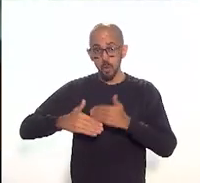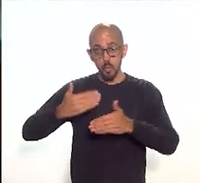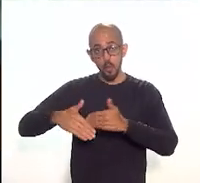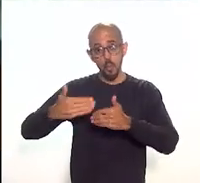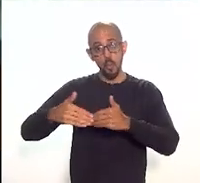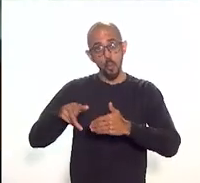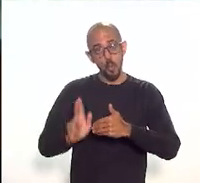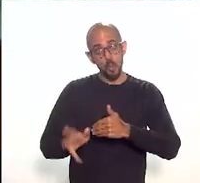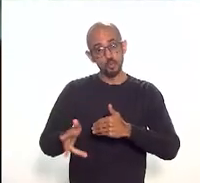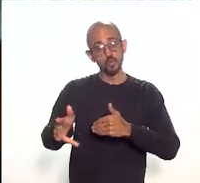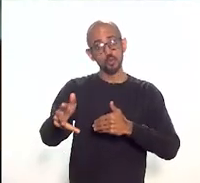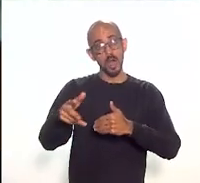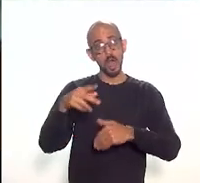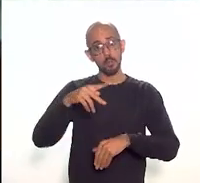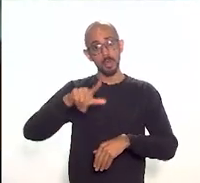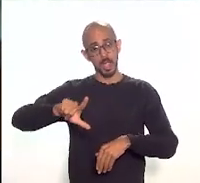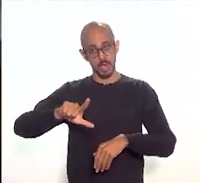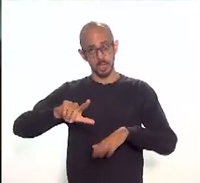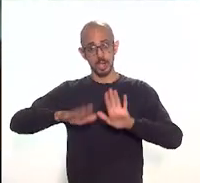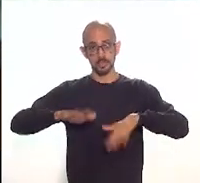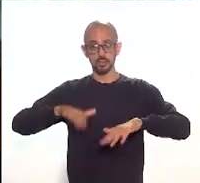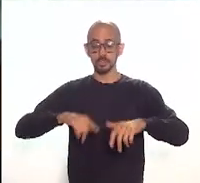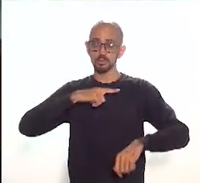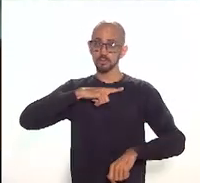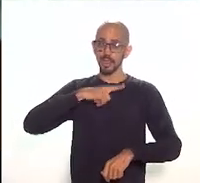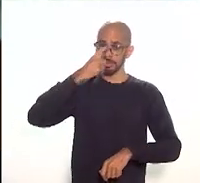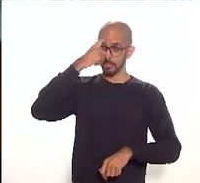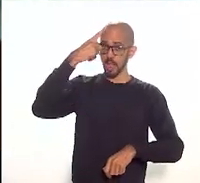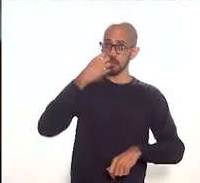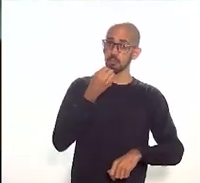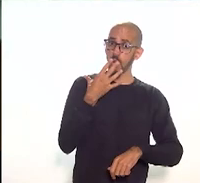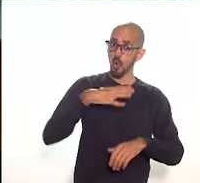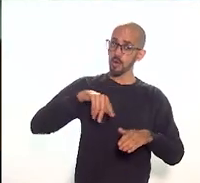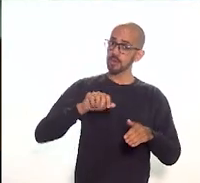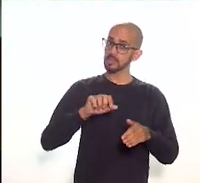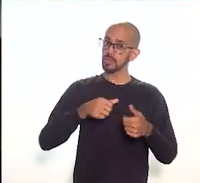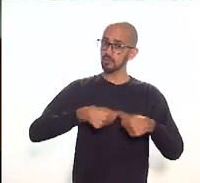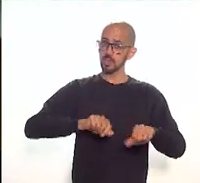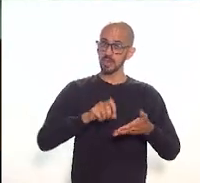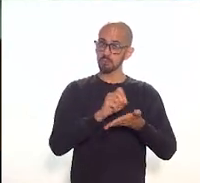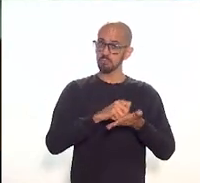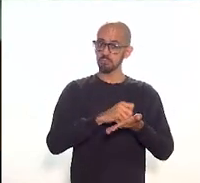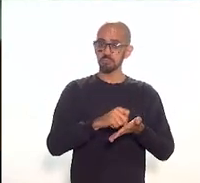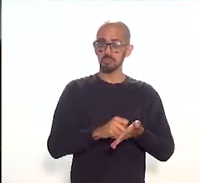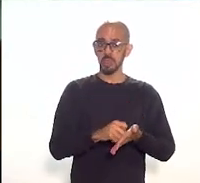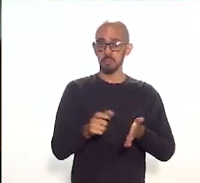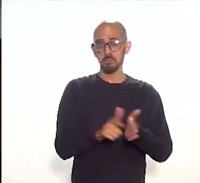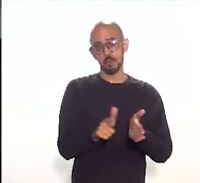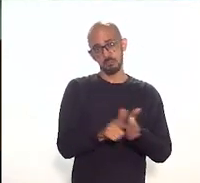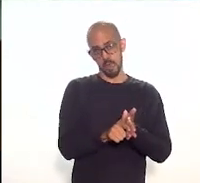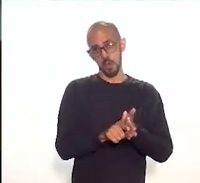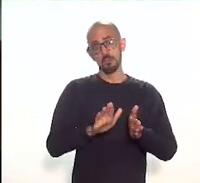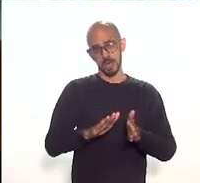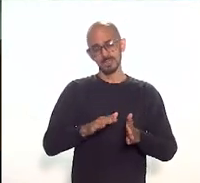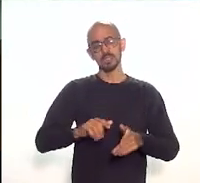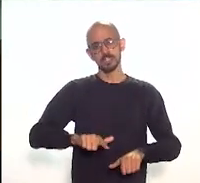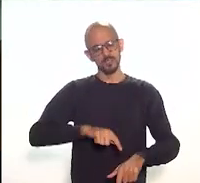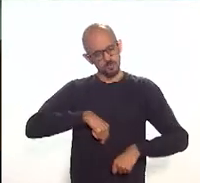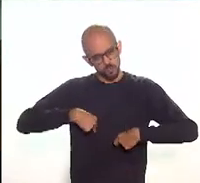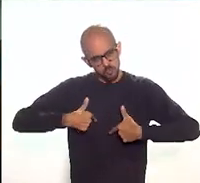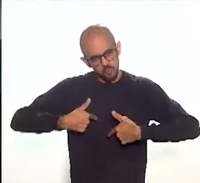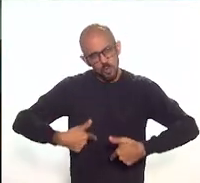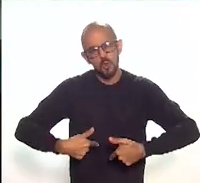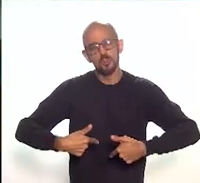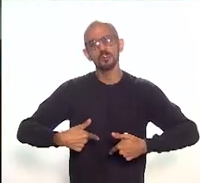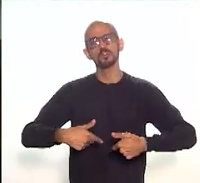vezes são boas ideias que às vezes ficam no papel, mas acho que só esse esforço de diálogo já começa também a